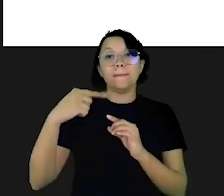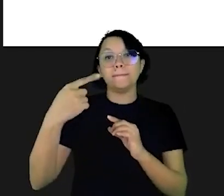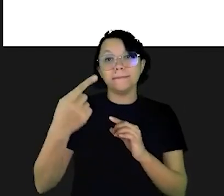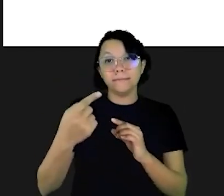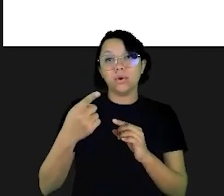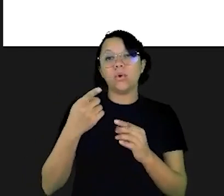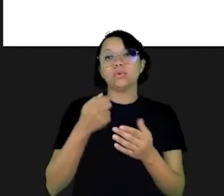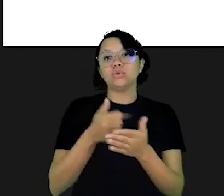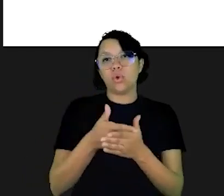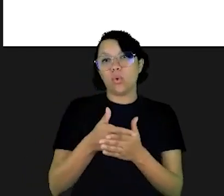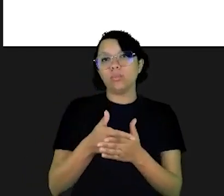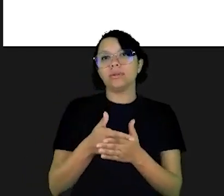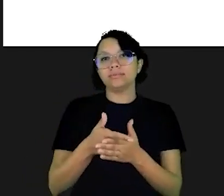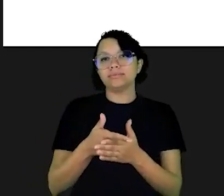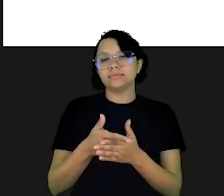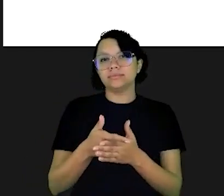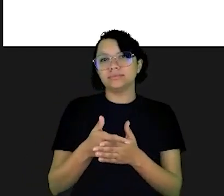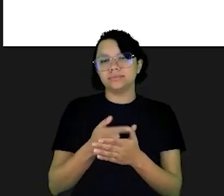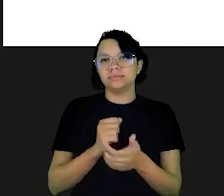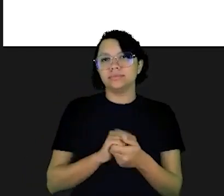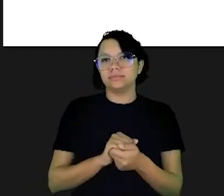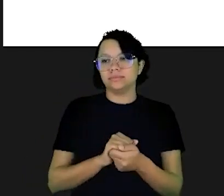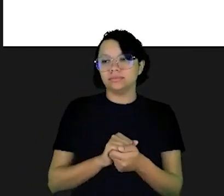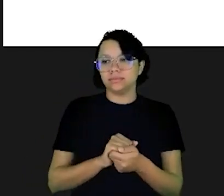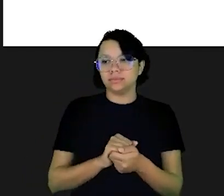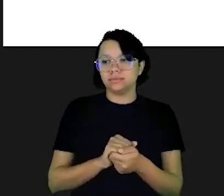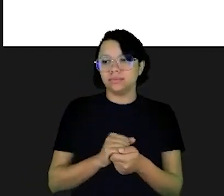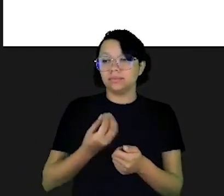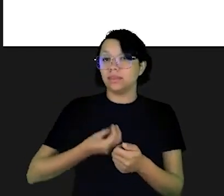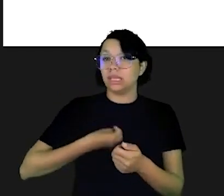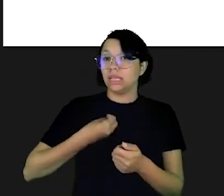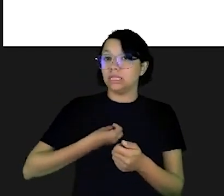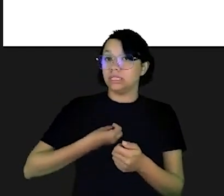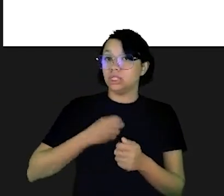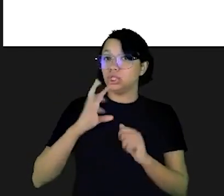e deixa para comprar depois à vista.